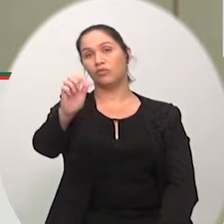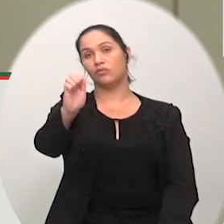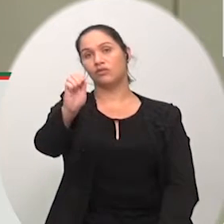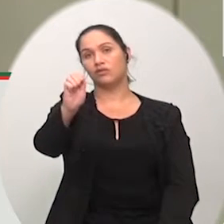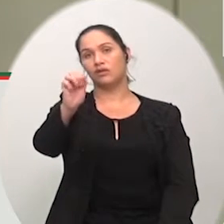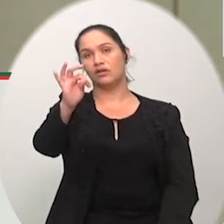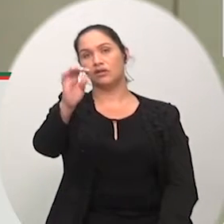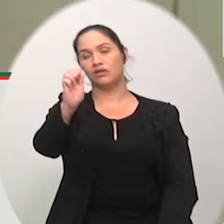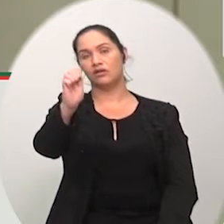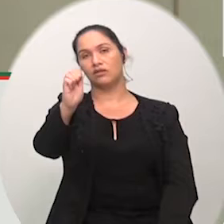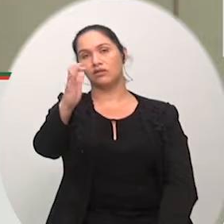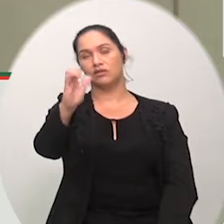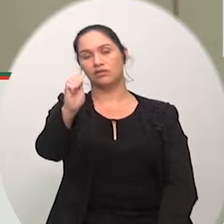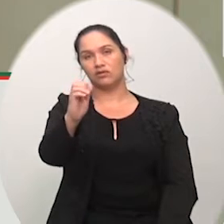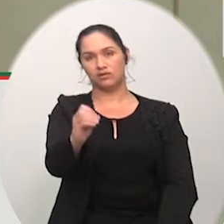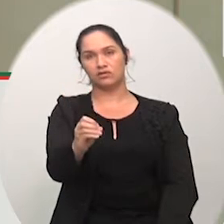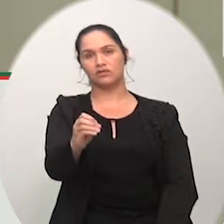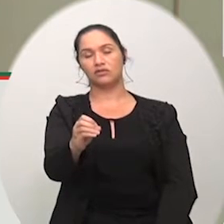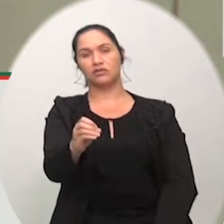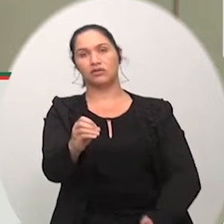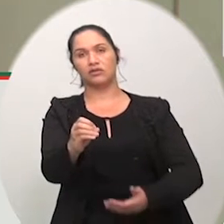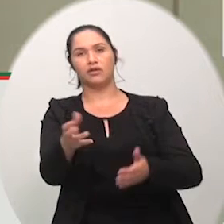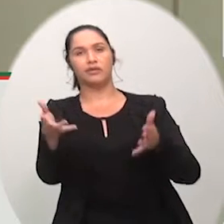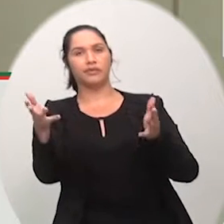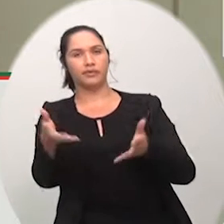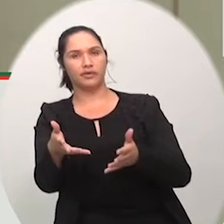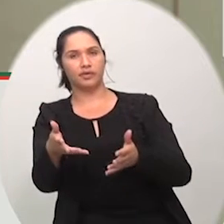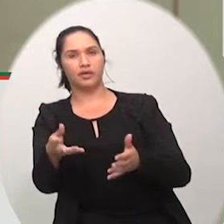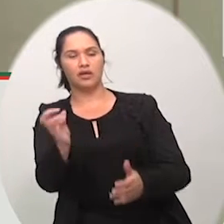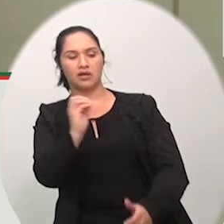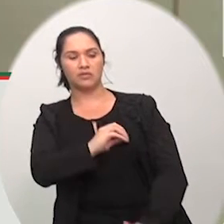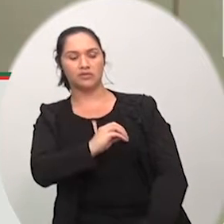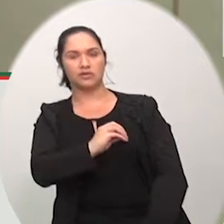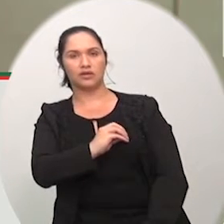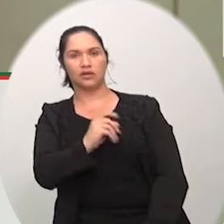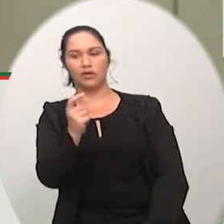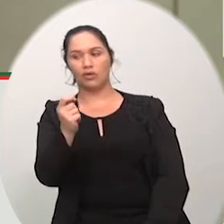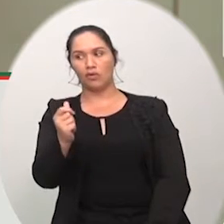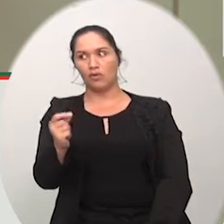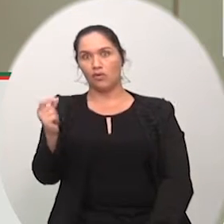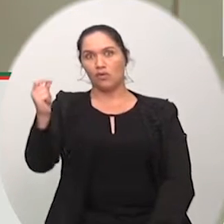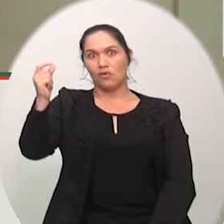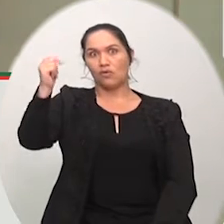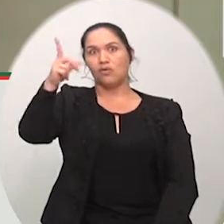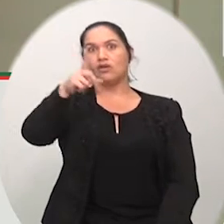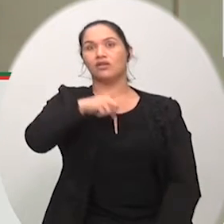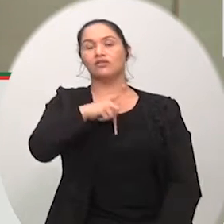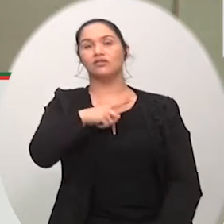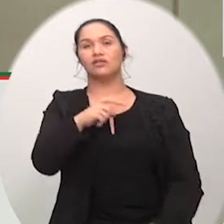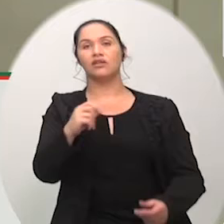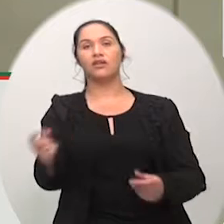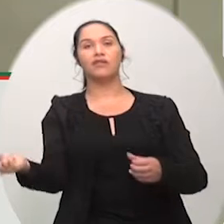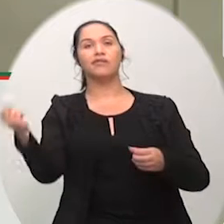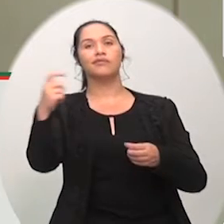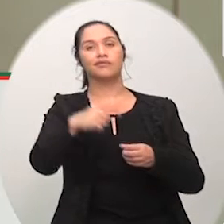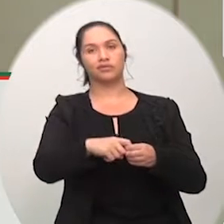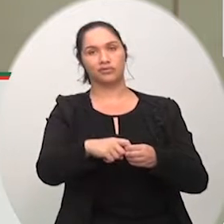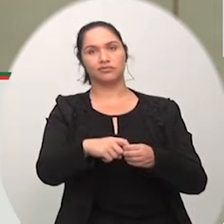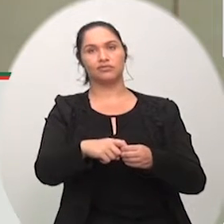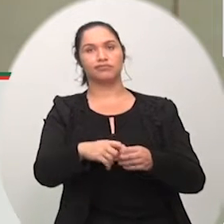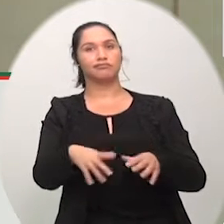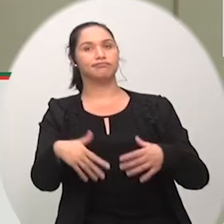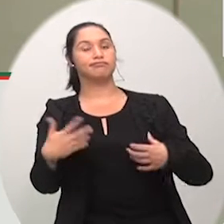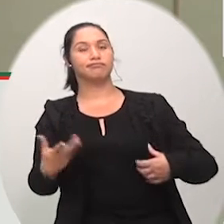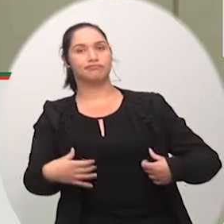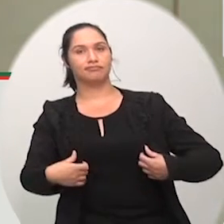mais de 20 anos agora para se aposentar com altos salários estão voltando também não ouvimos nada e isso acaba onerando